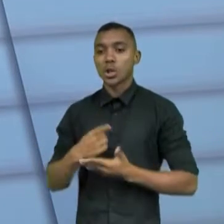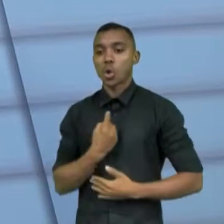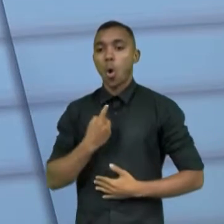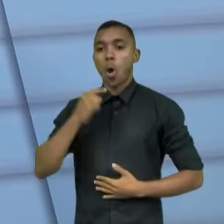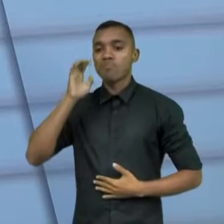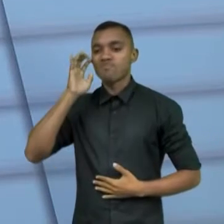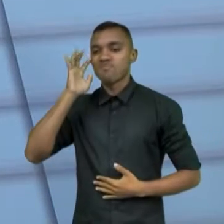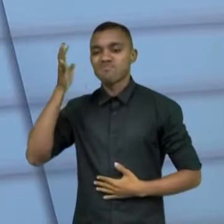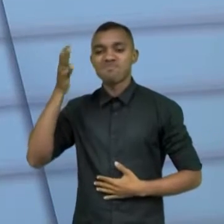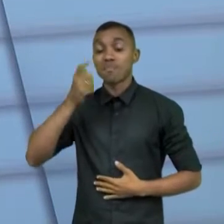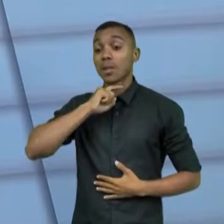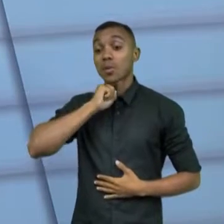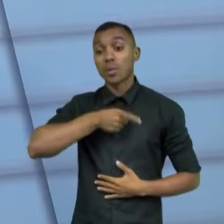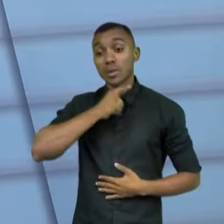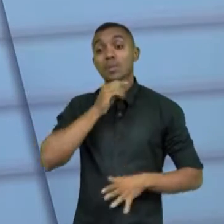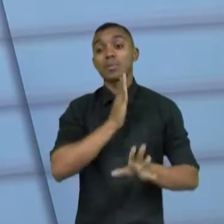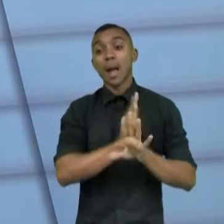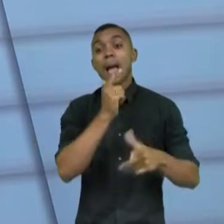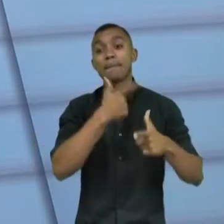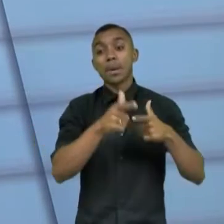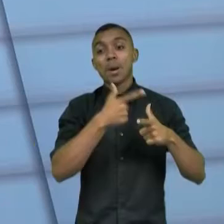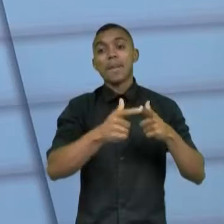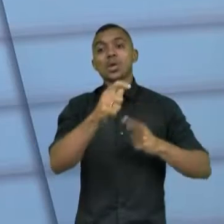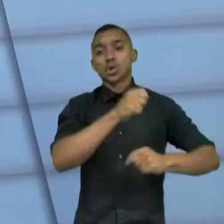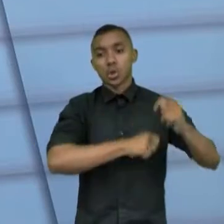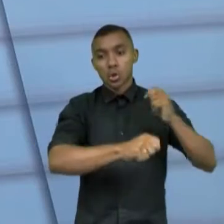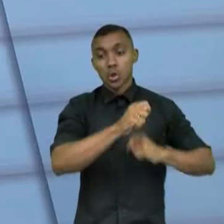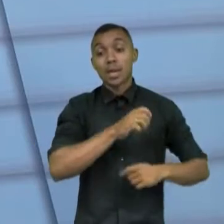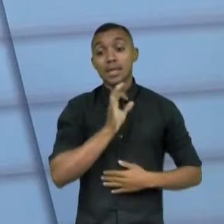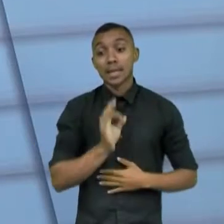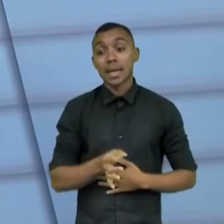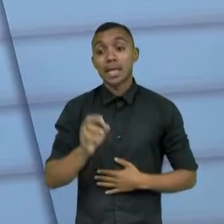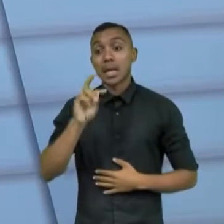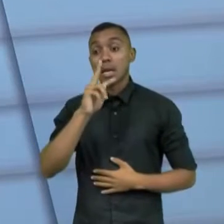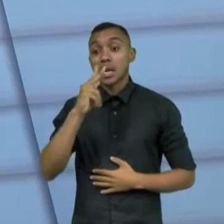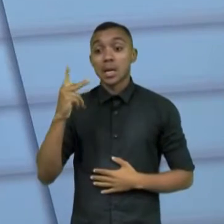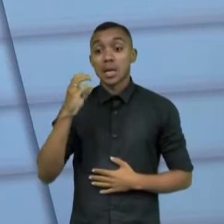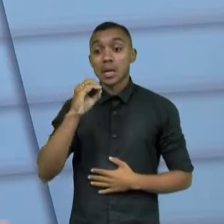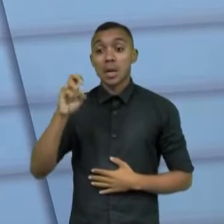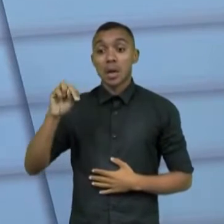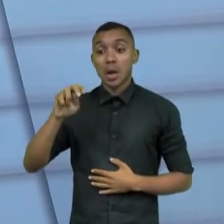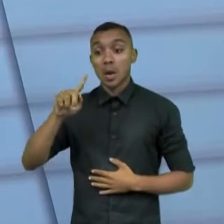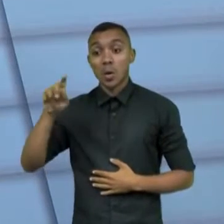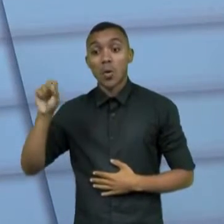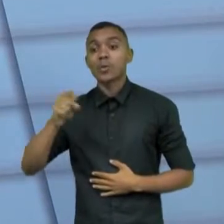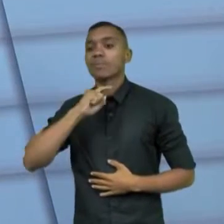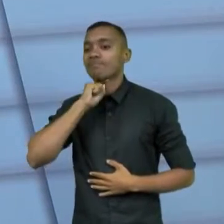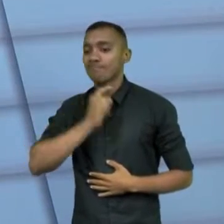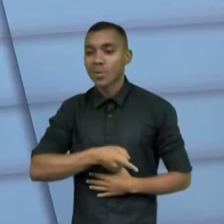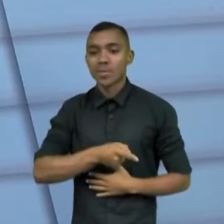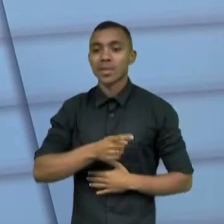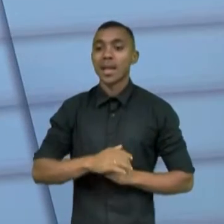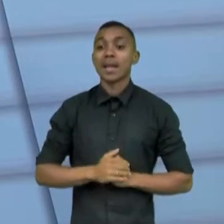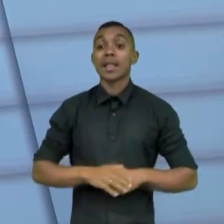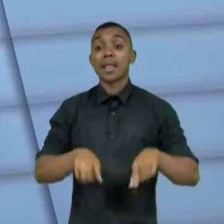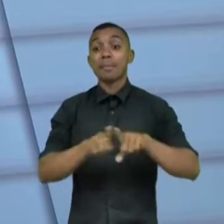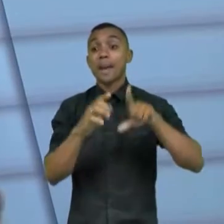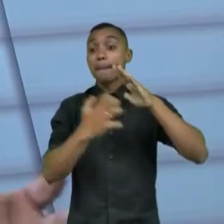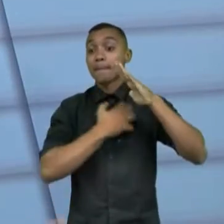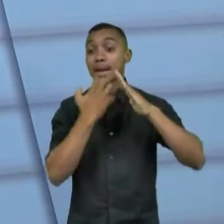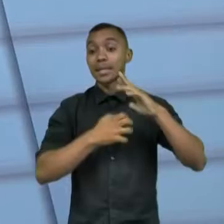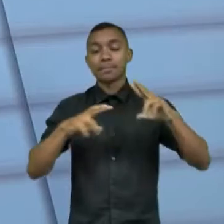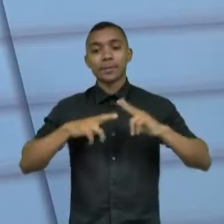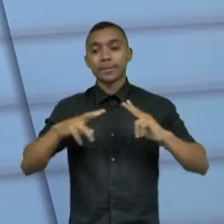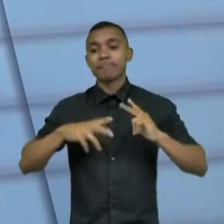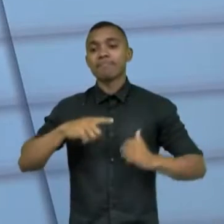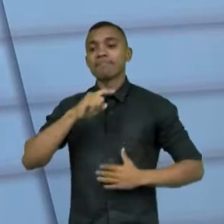sociedade, problemas sociais e ambientais. As ONGs também não conseguem sozinhas, as empresas privadas também não conseguem sozinhas. Então,